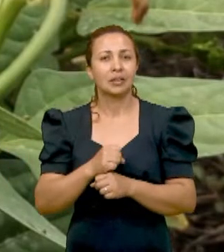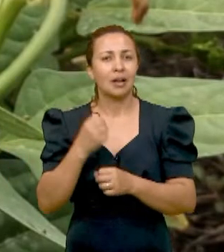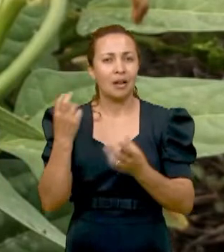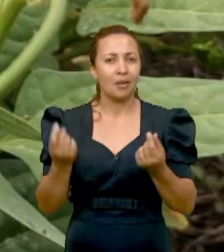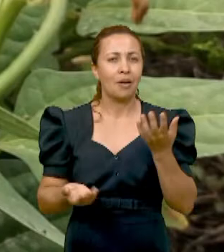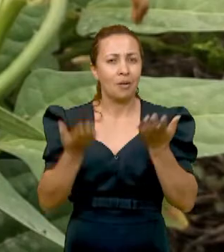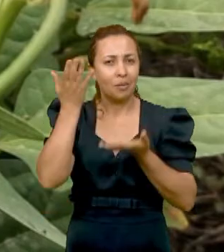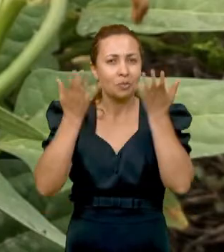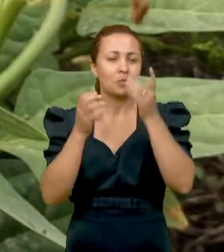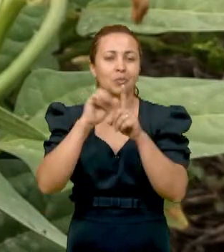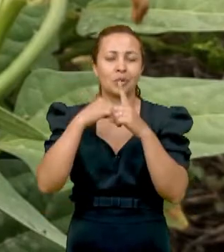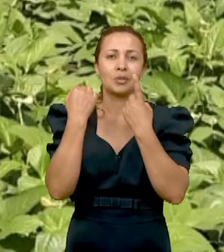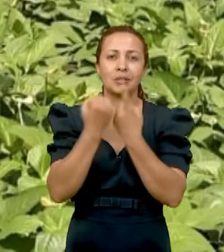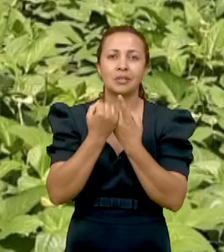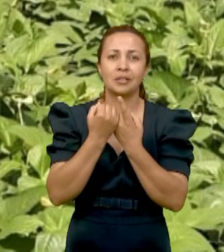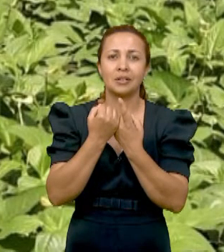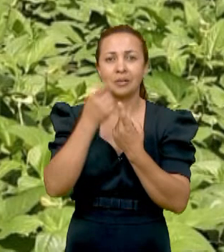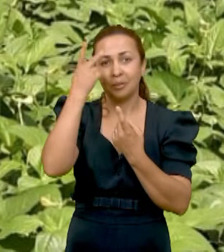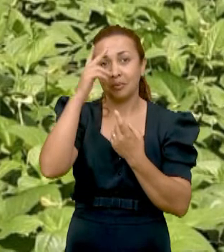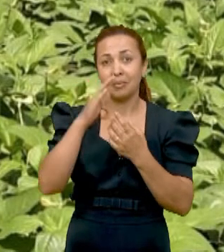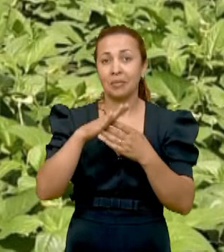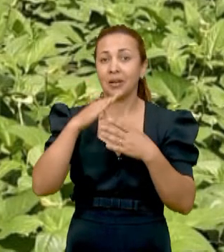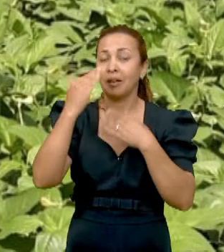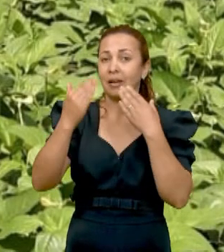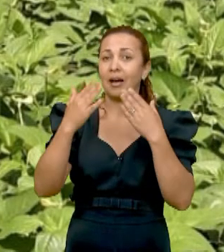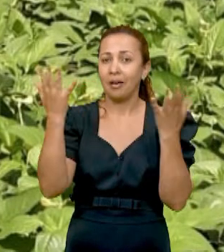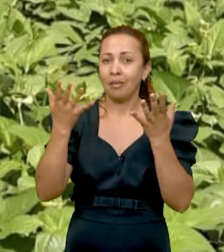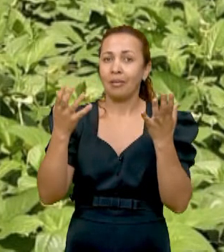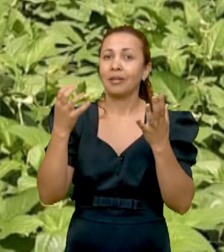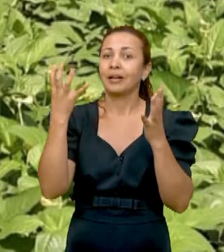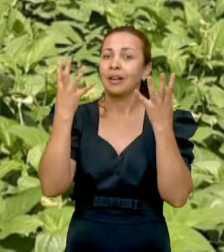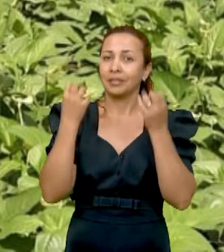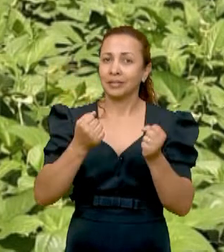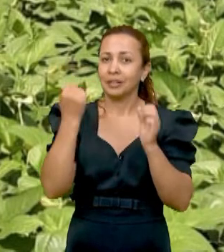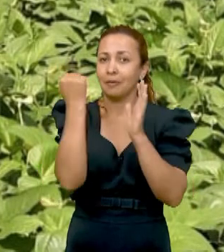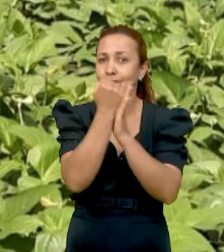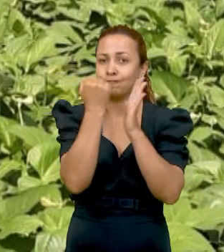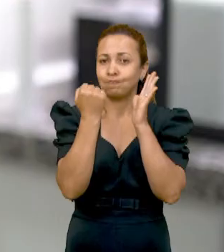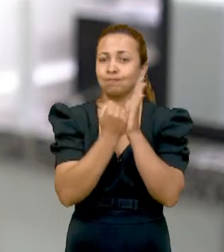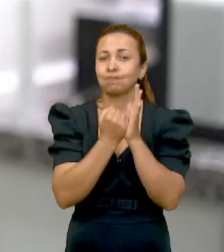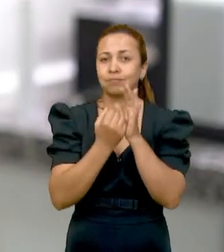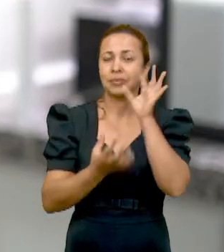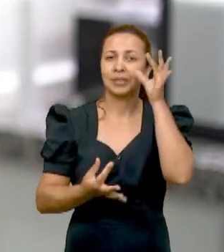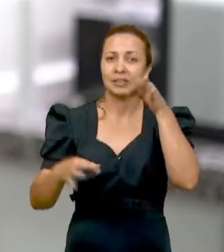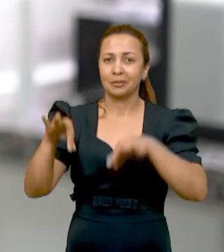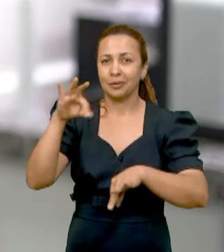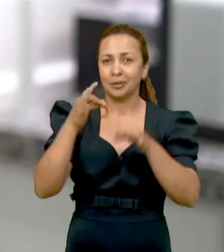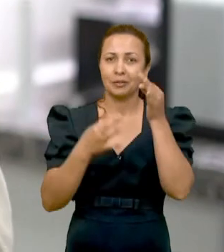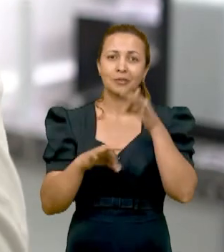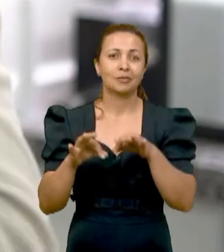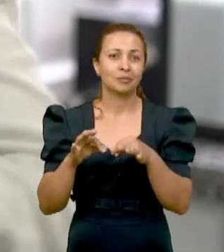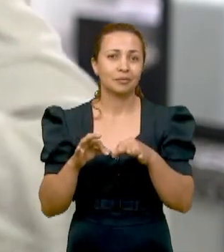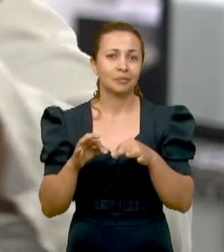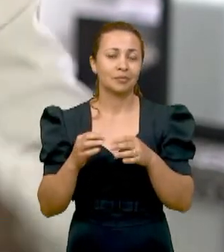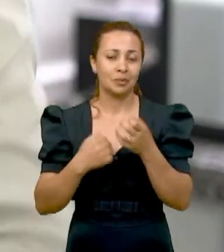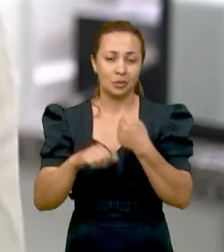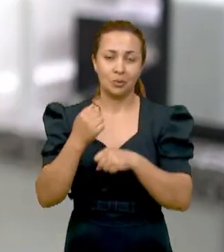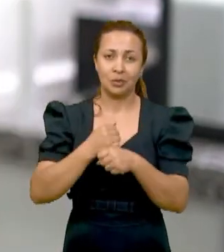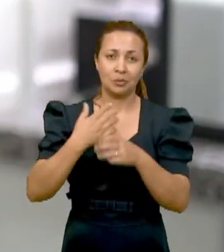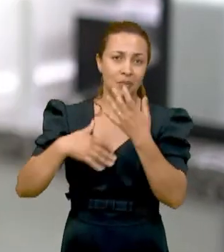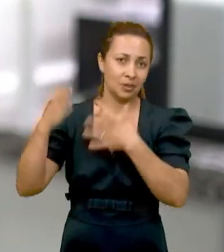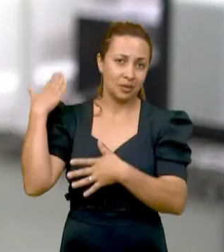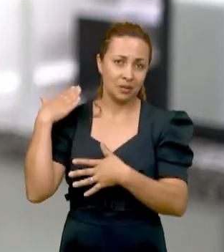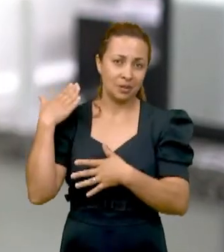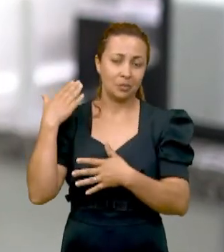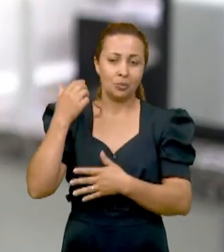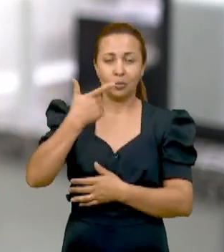econômico, social. O próximo passo é validar esses resultados em nível de laboratório. Então, o ano passado, em